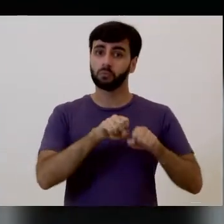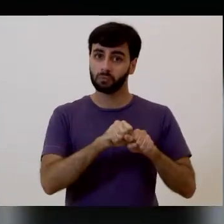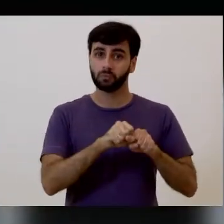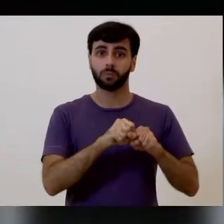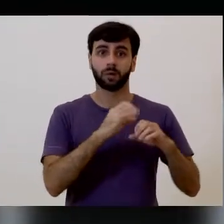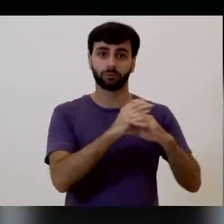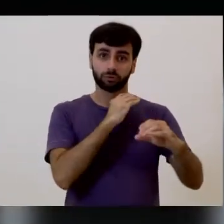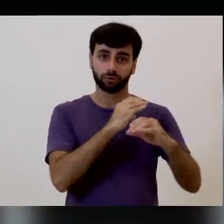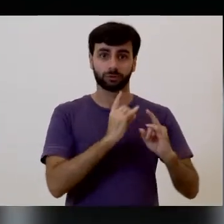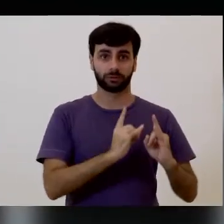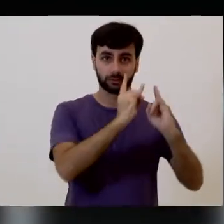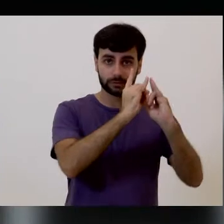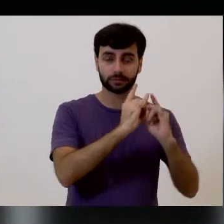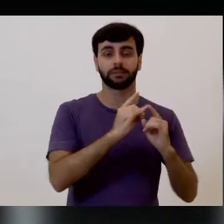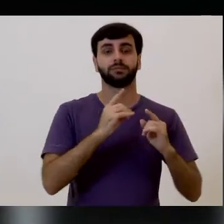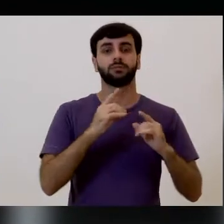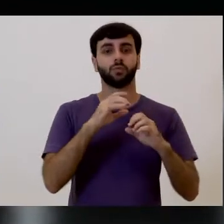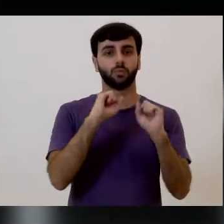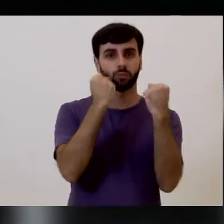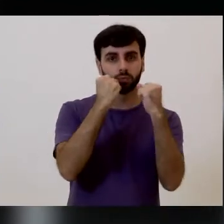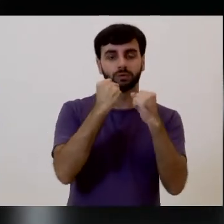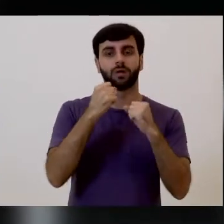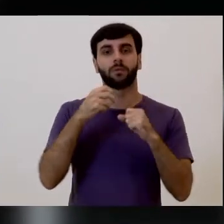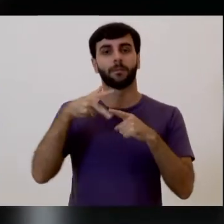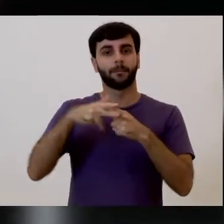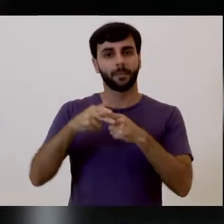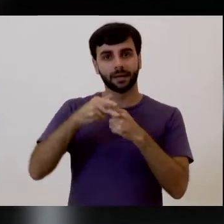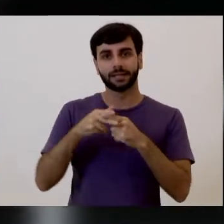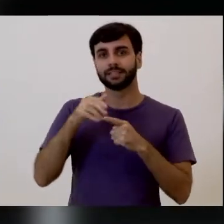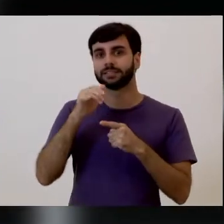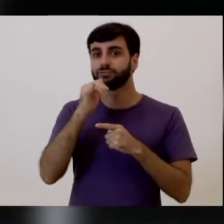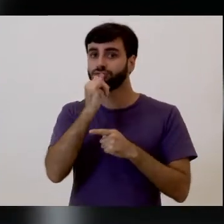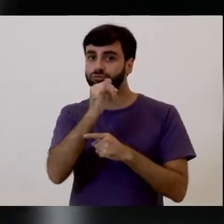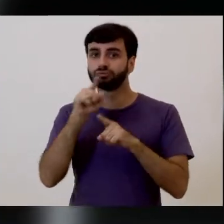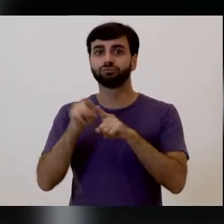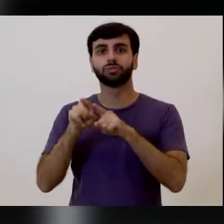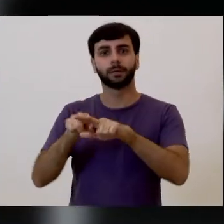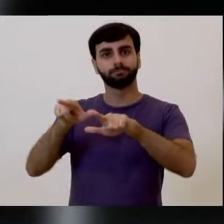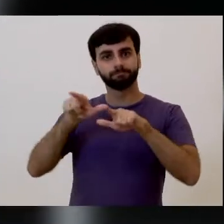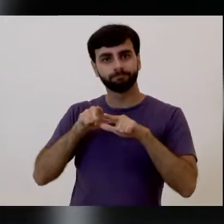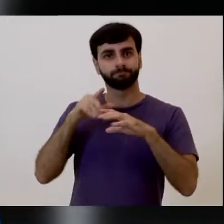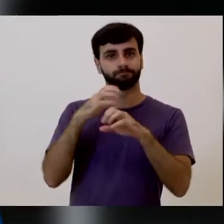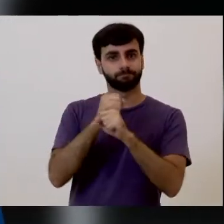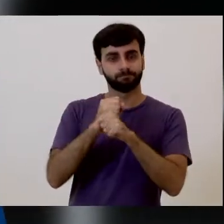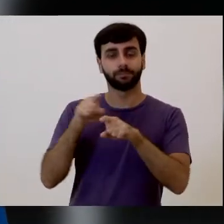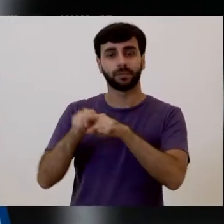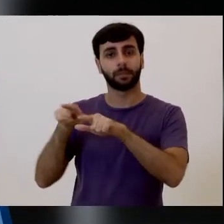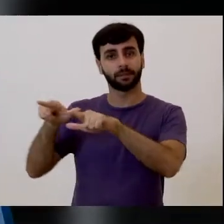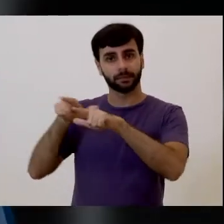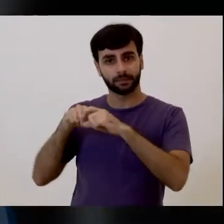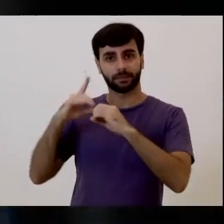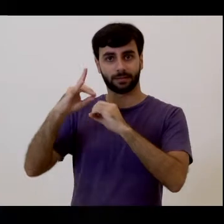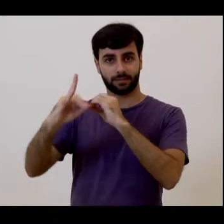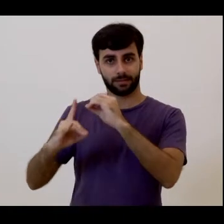Formei em mim engenharia civil, industrial, mecânica e elétrica e ainda recebi graus de agrimensor e de contador.